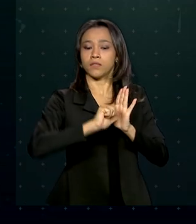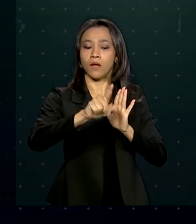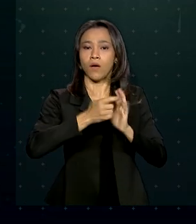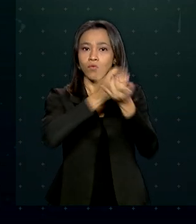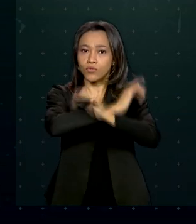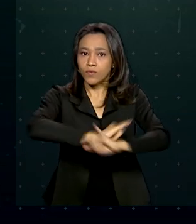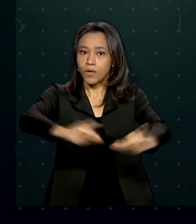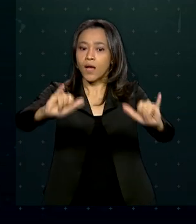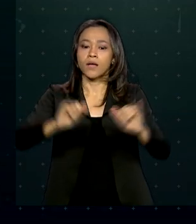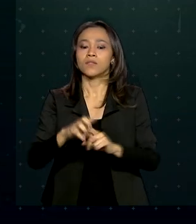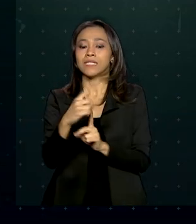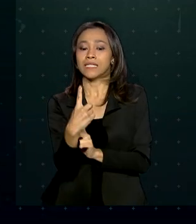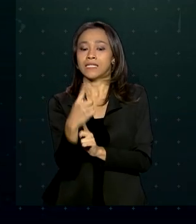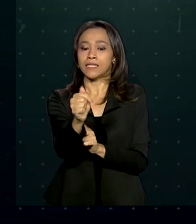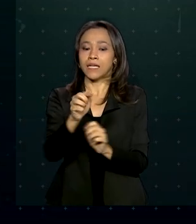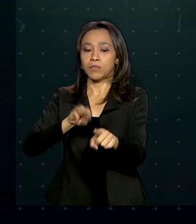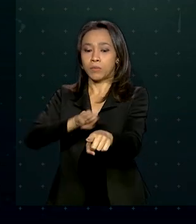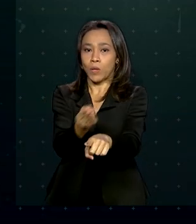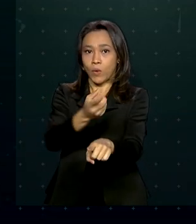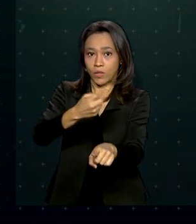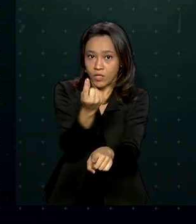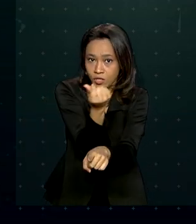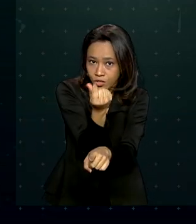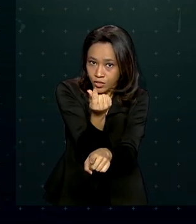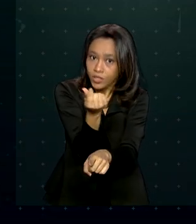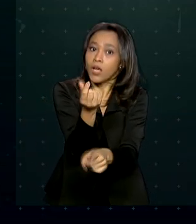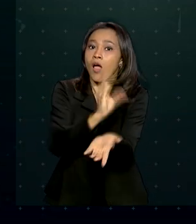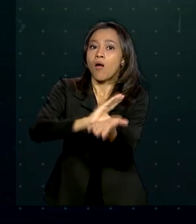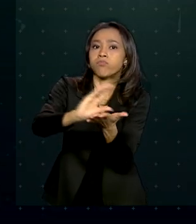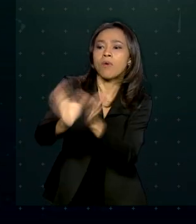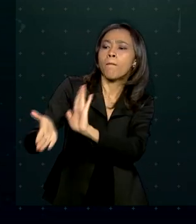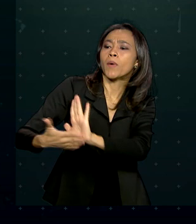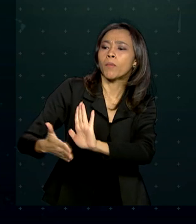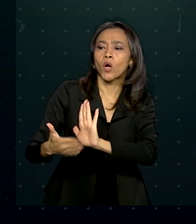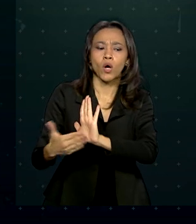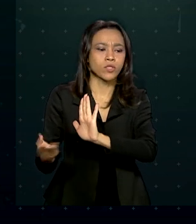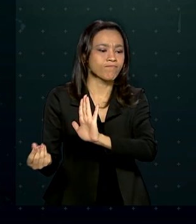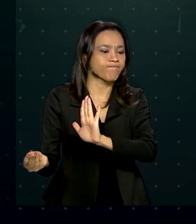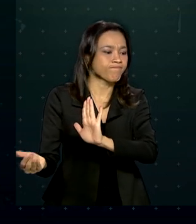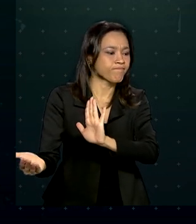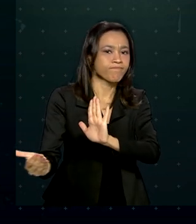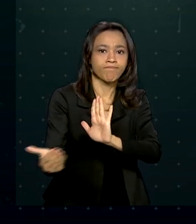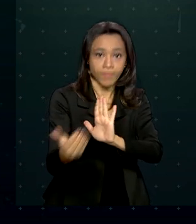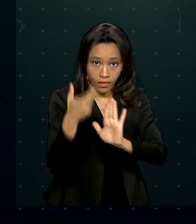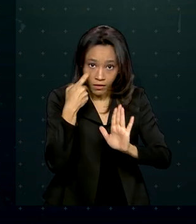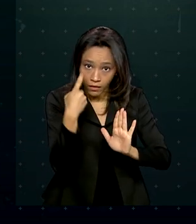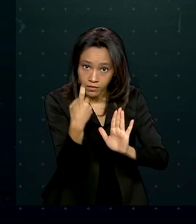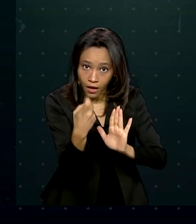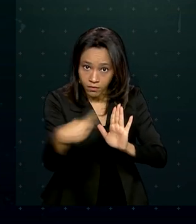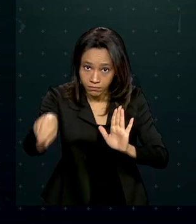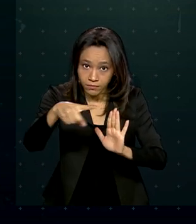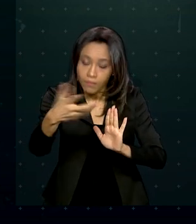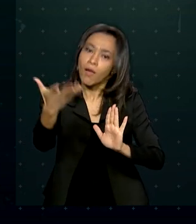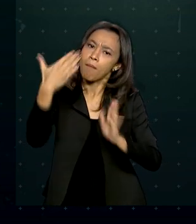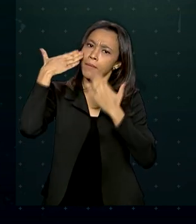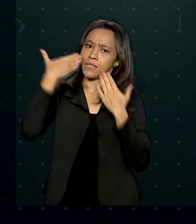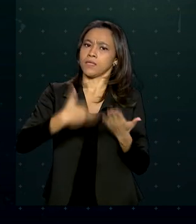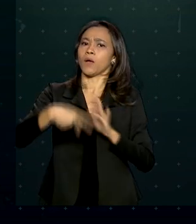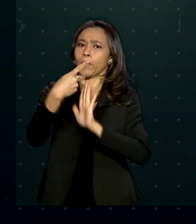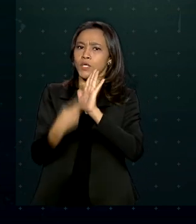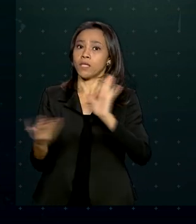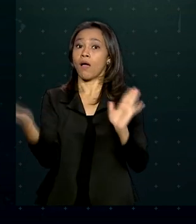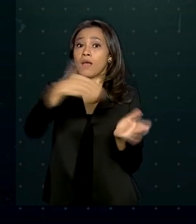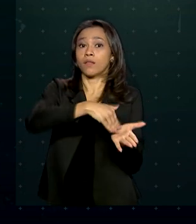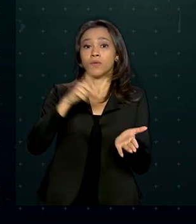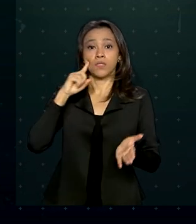oferece 17 milhões de reais para financiar as propostas. As instituições interessadas devem apresentar os projetos até